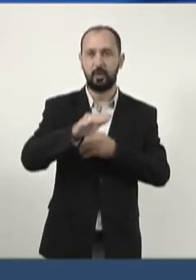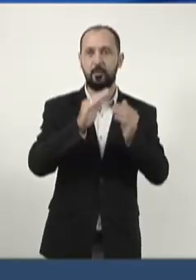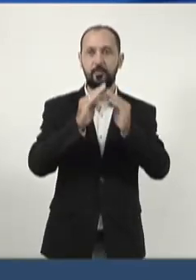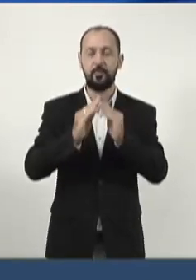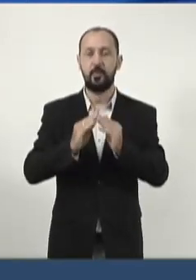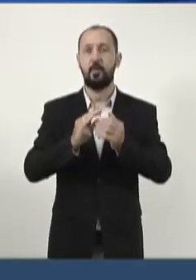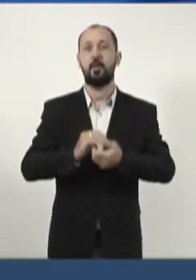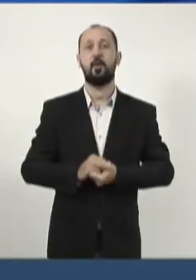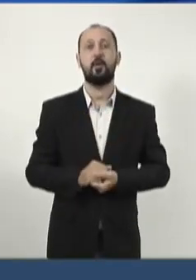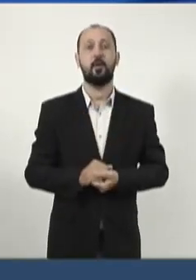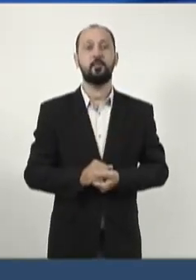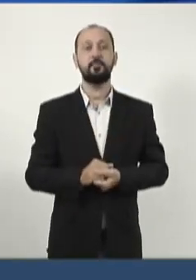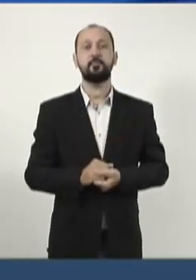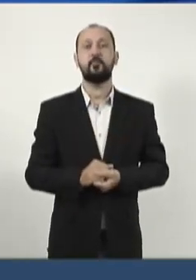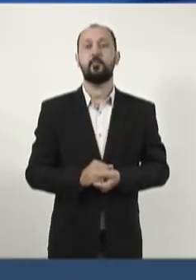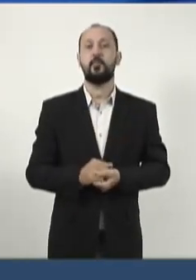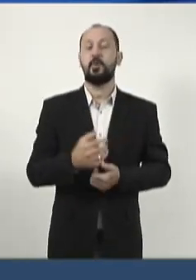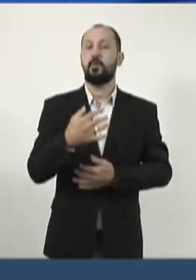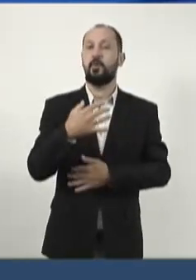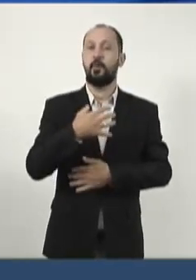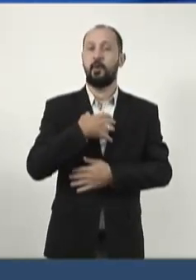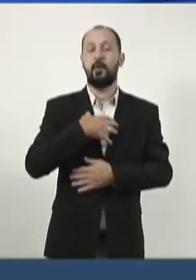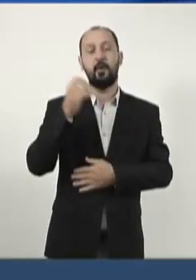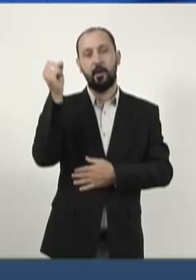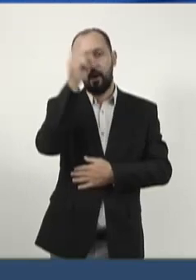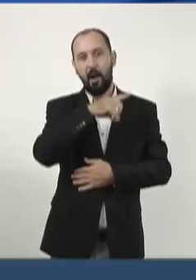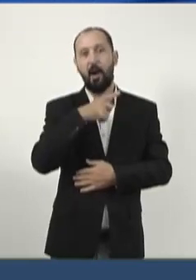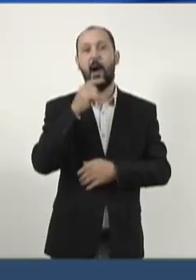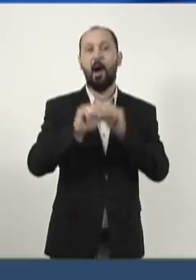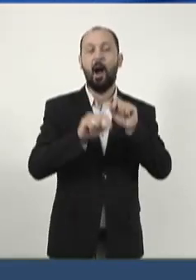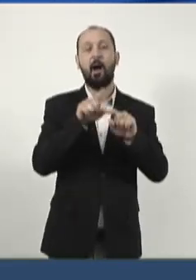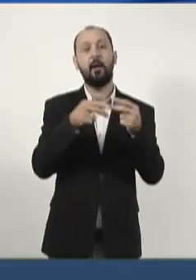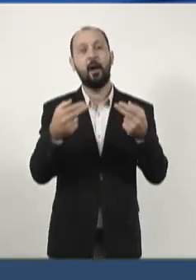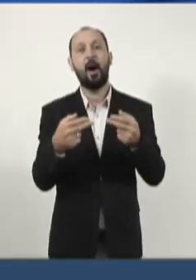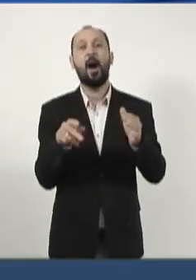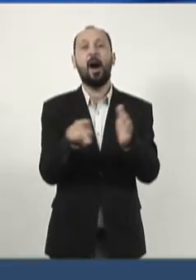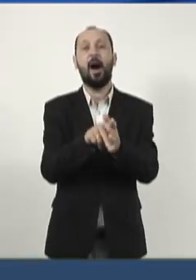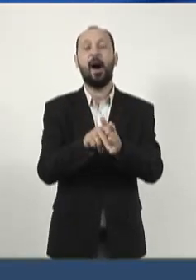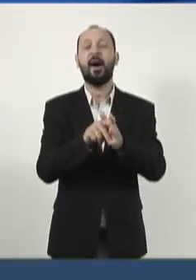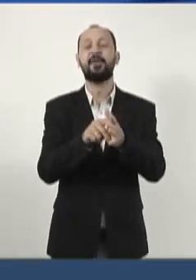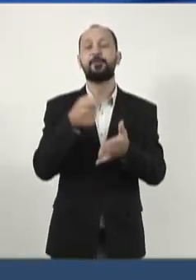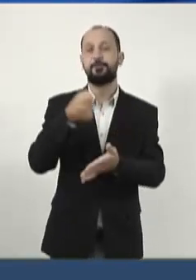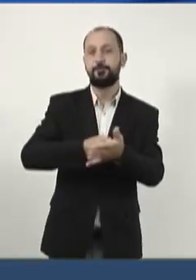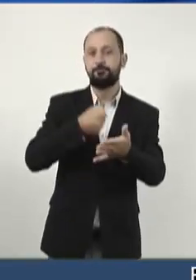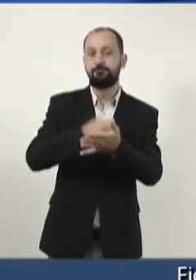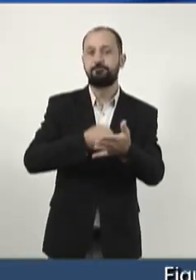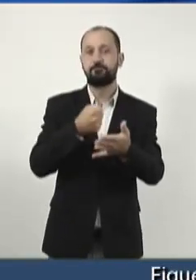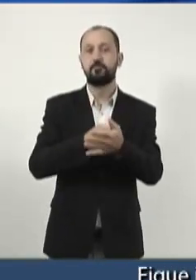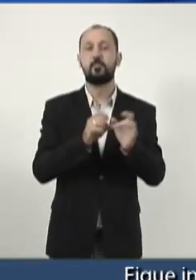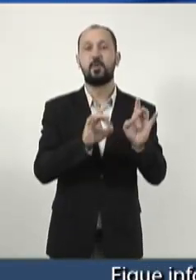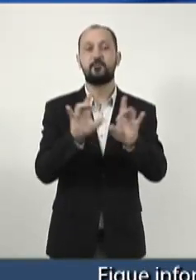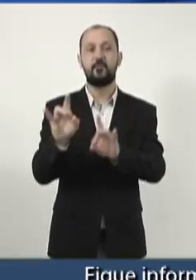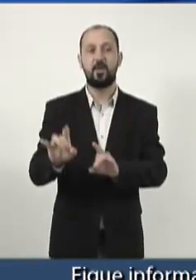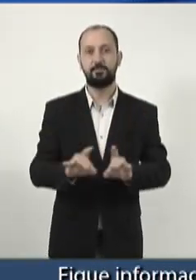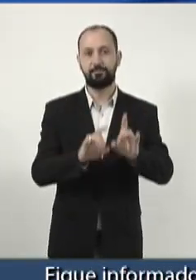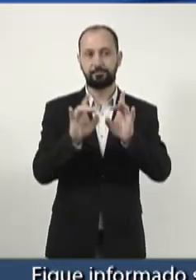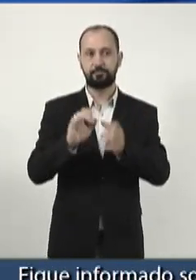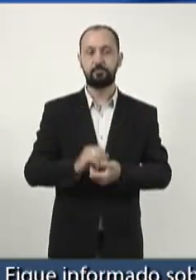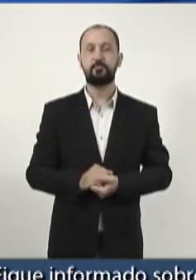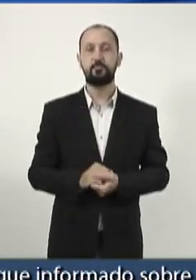locais, que enfrentam dificuldades para transportar seus produtos e garantir sua comercialização.